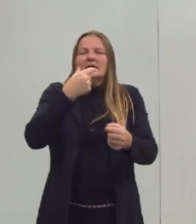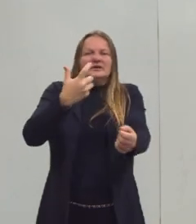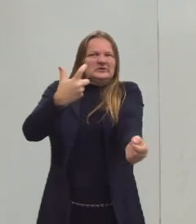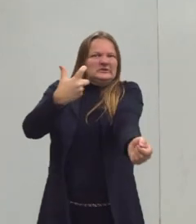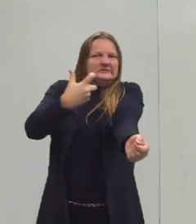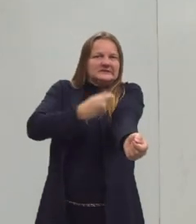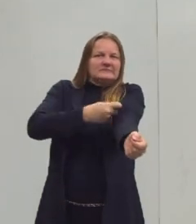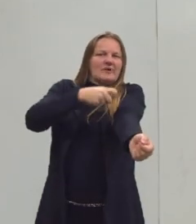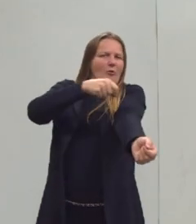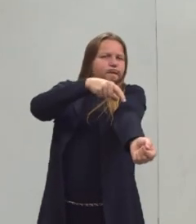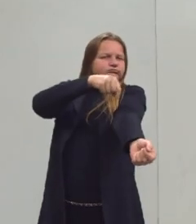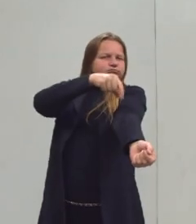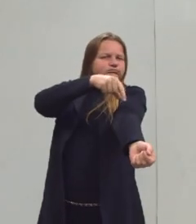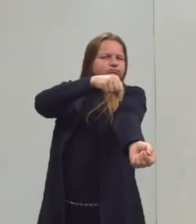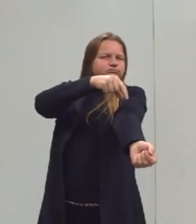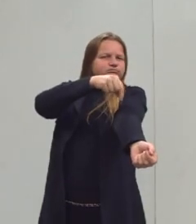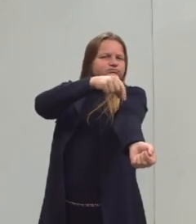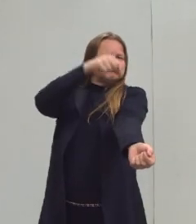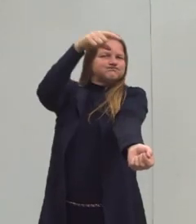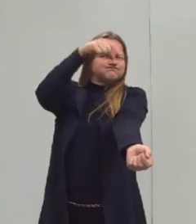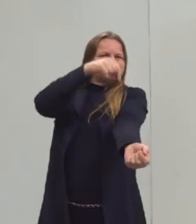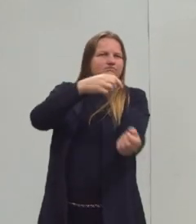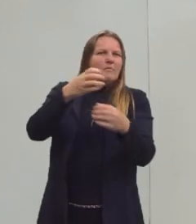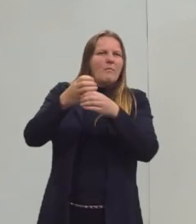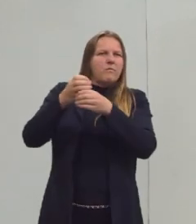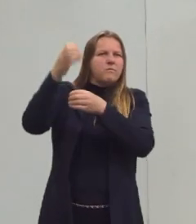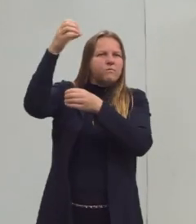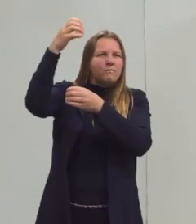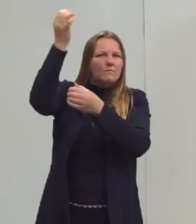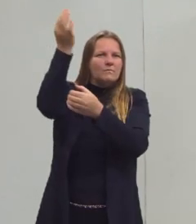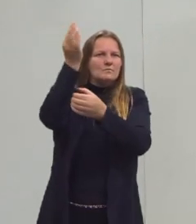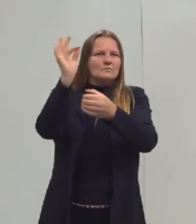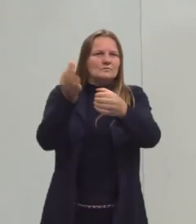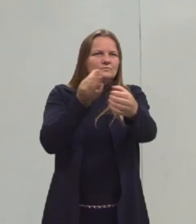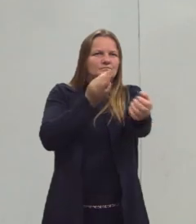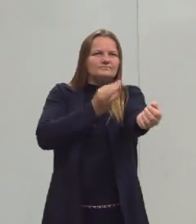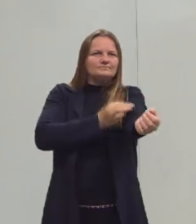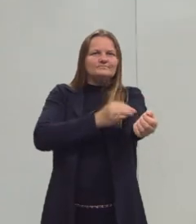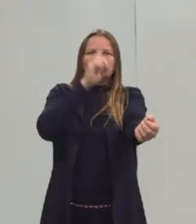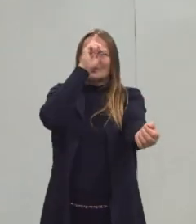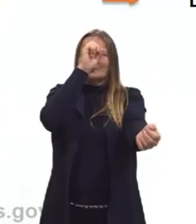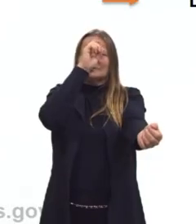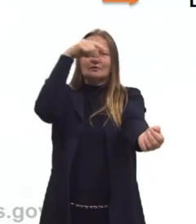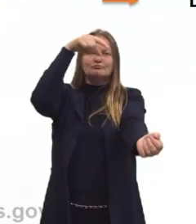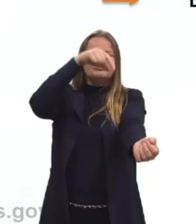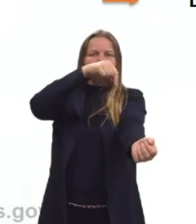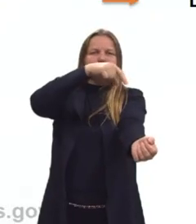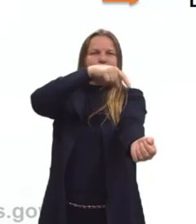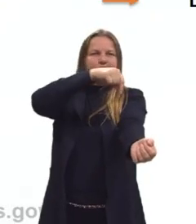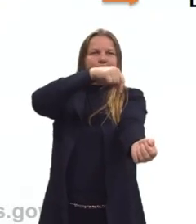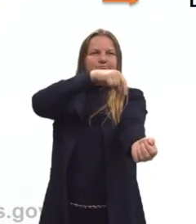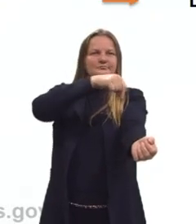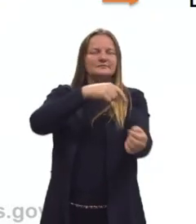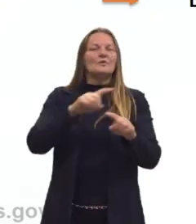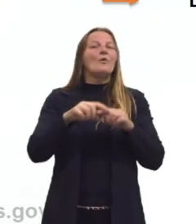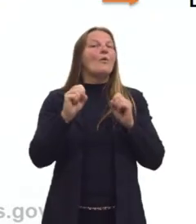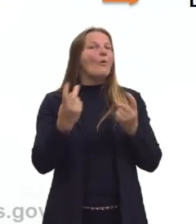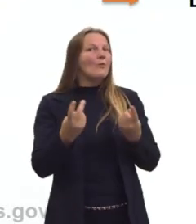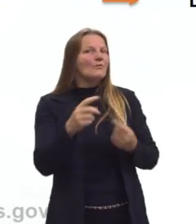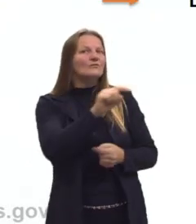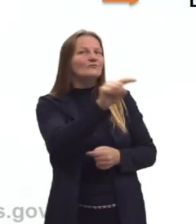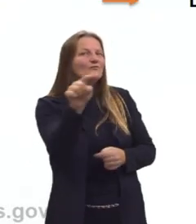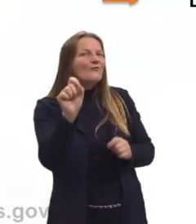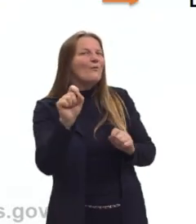precisou de alguma forma ter esse atendimento hospitalar? Ou então, quais de